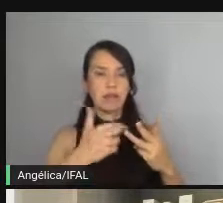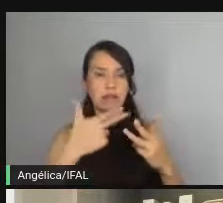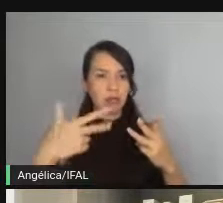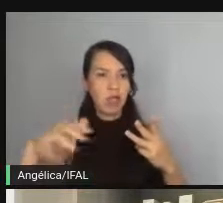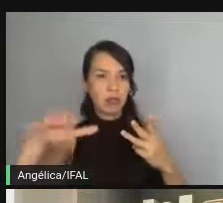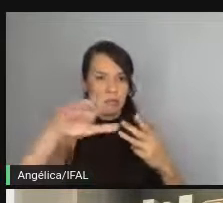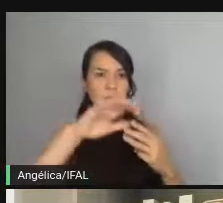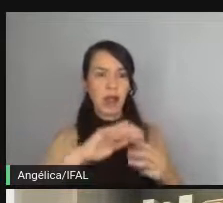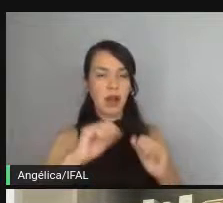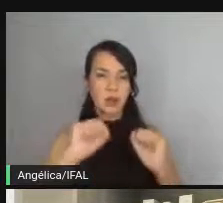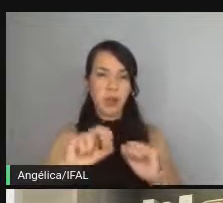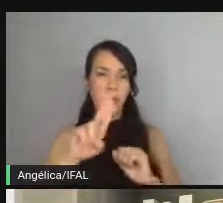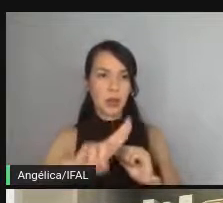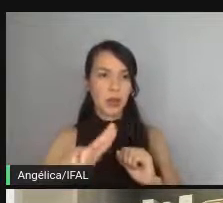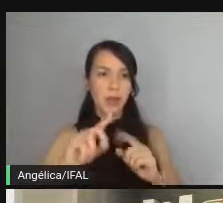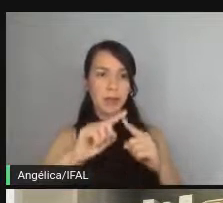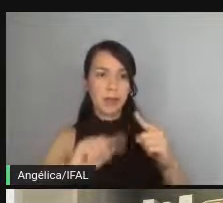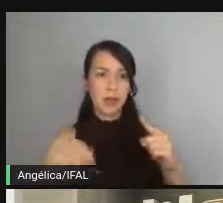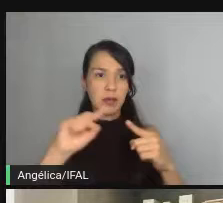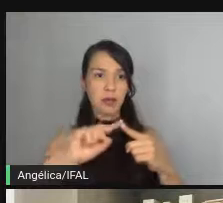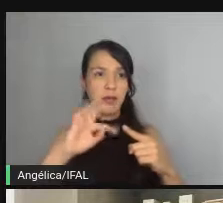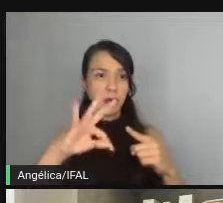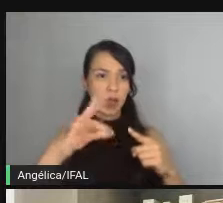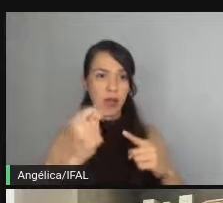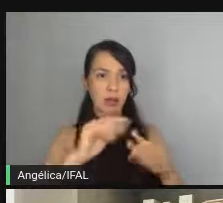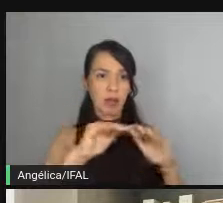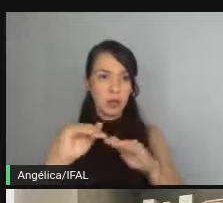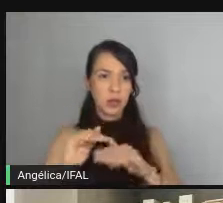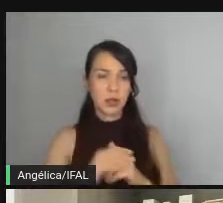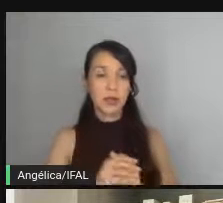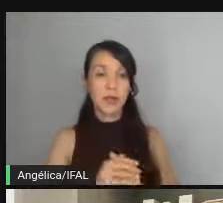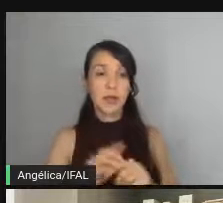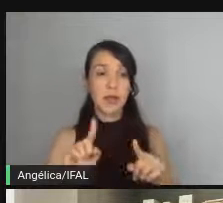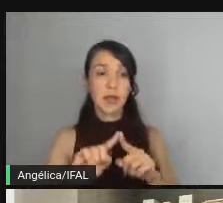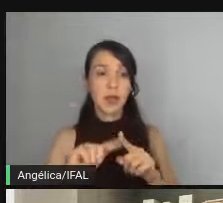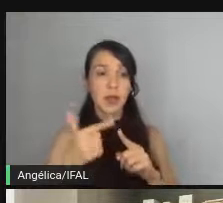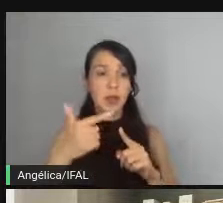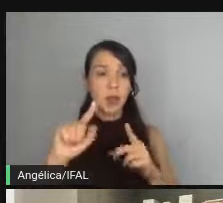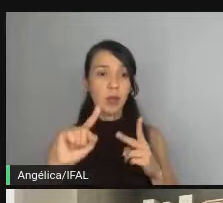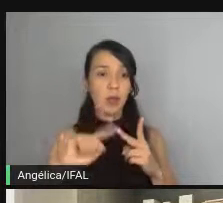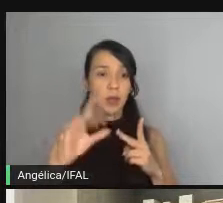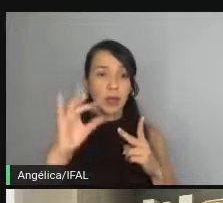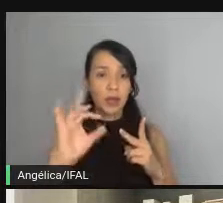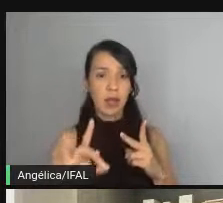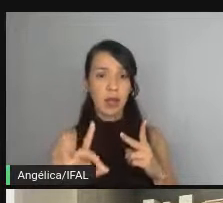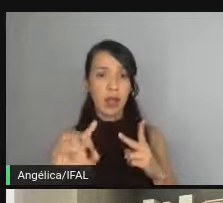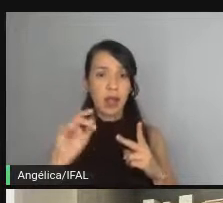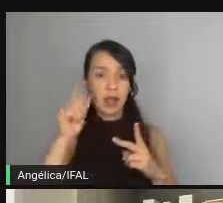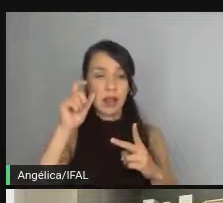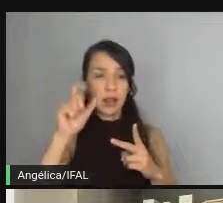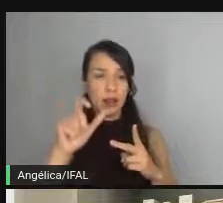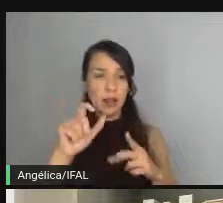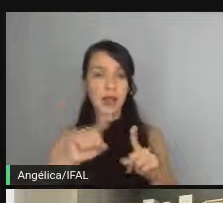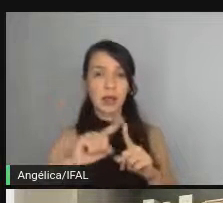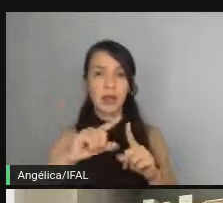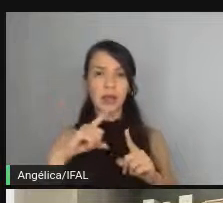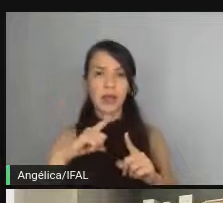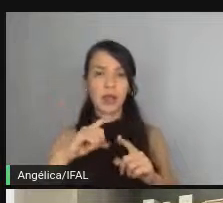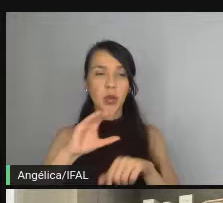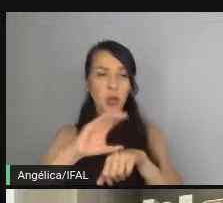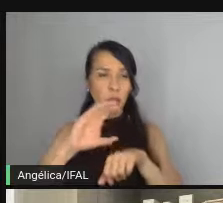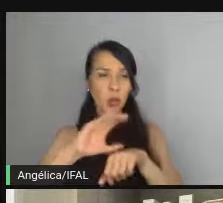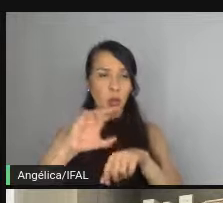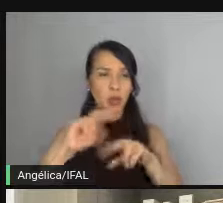esse ciclo é o mesmo para tudo e um outro um outro detalhe interessante galera eu tenho um curso online